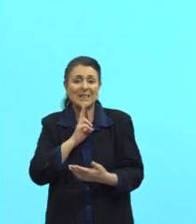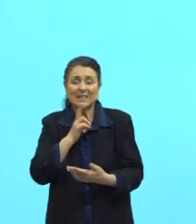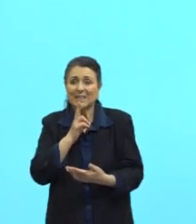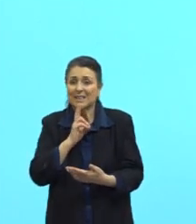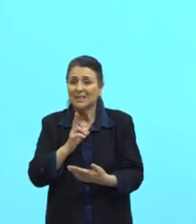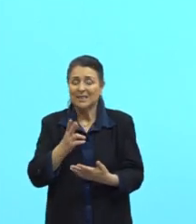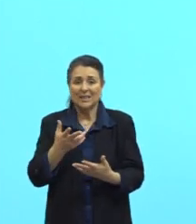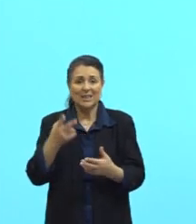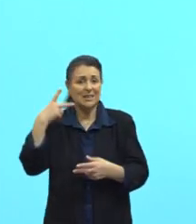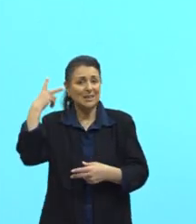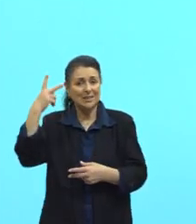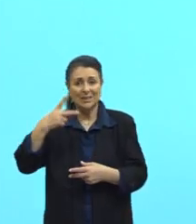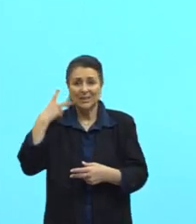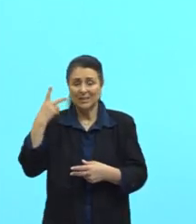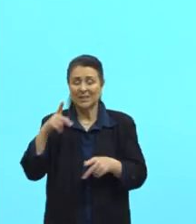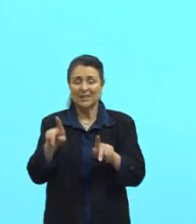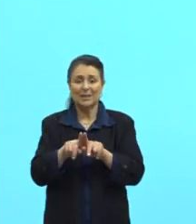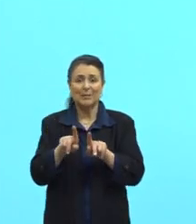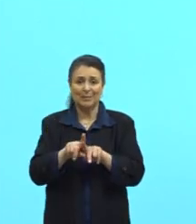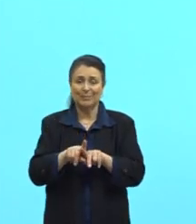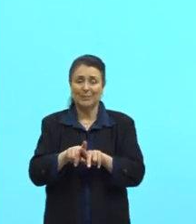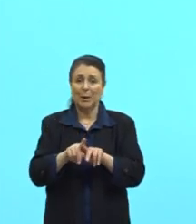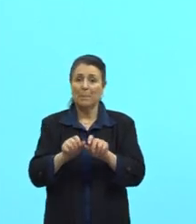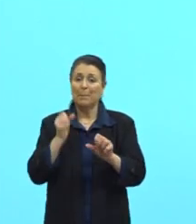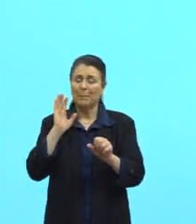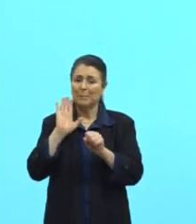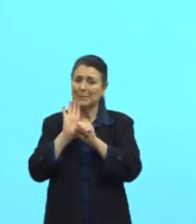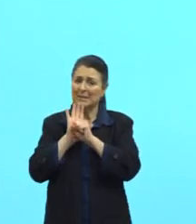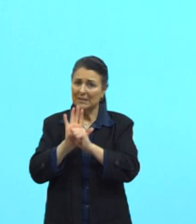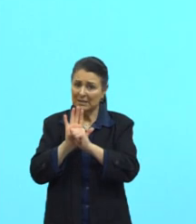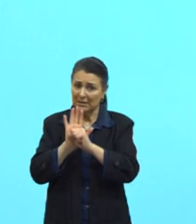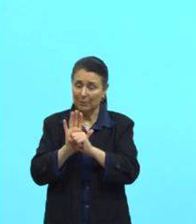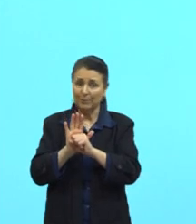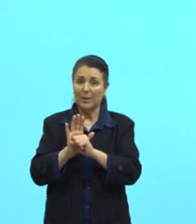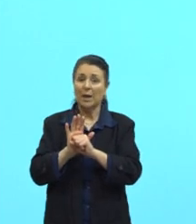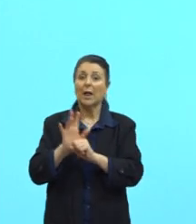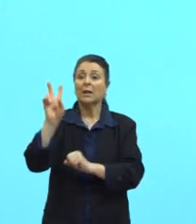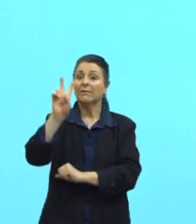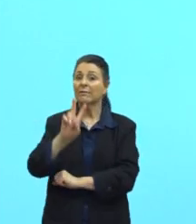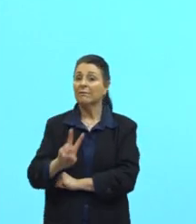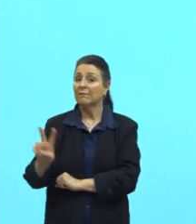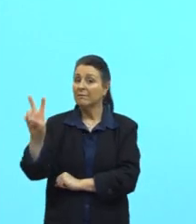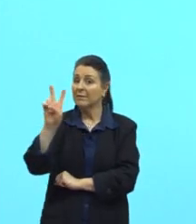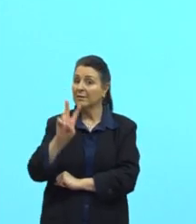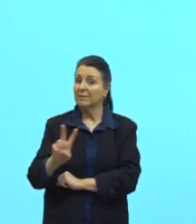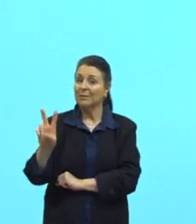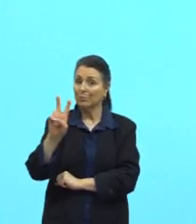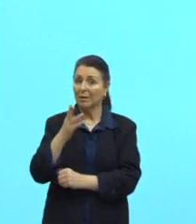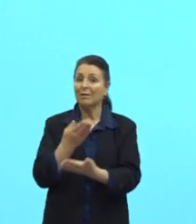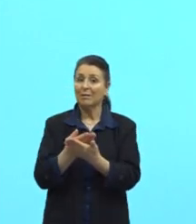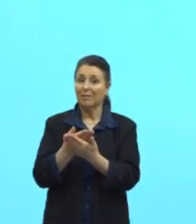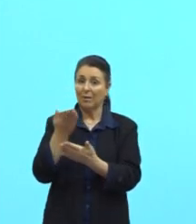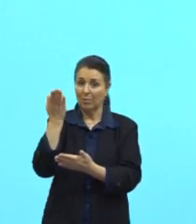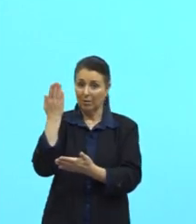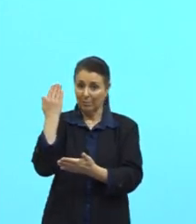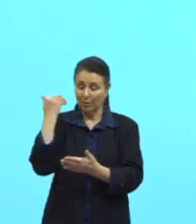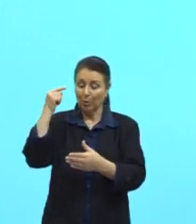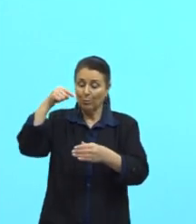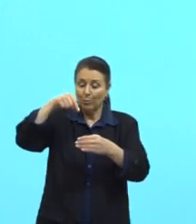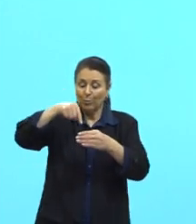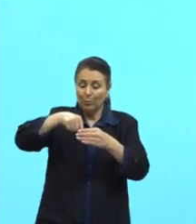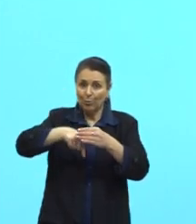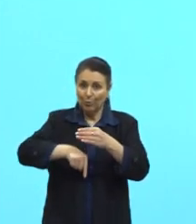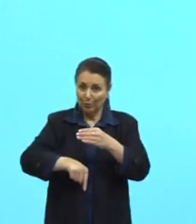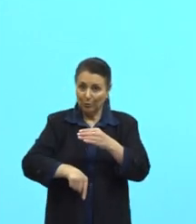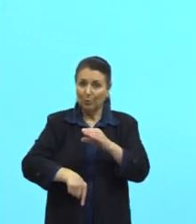chega no final, tá? Vamos pegar a Venezuela que a gente viu na aula passada. Aprofundou, então, a oposição, a